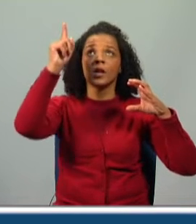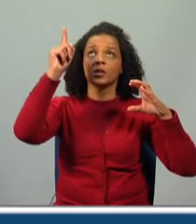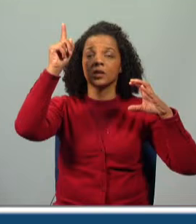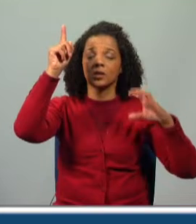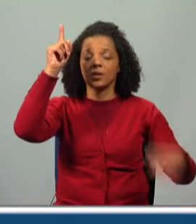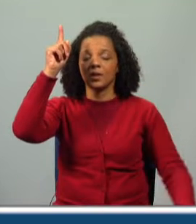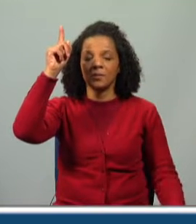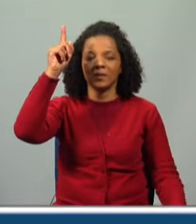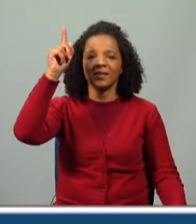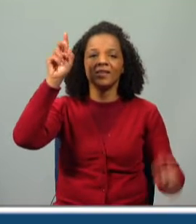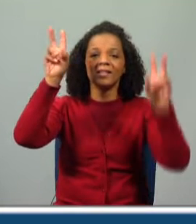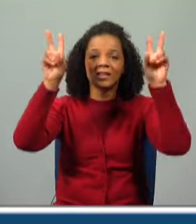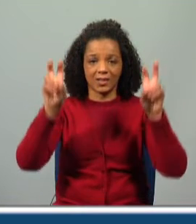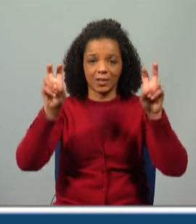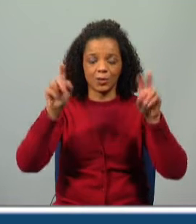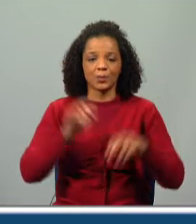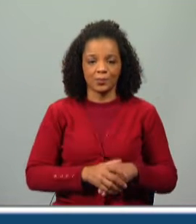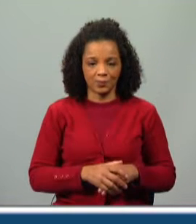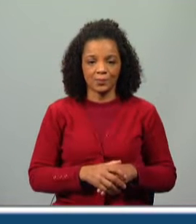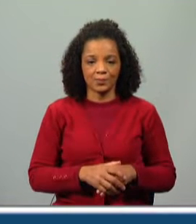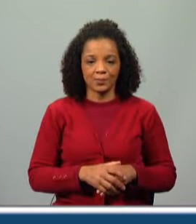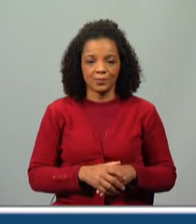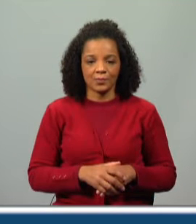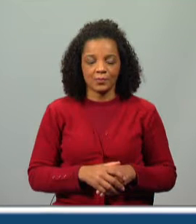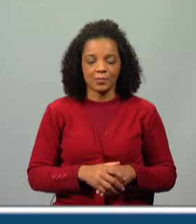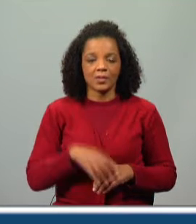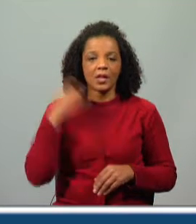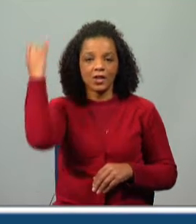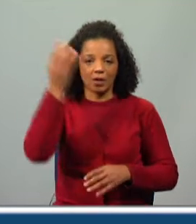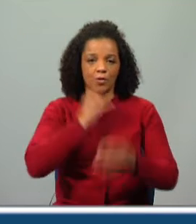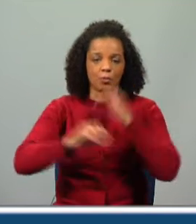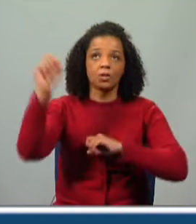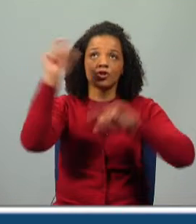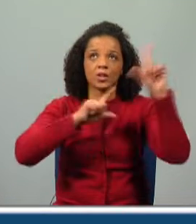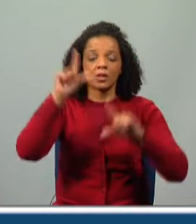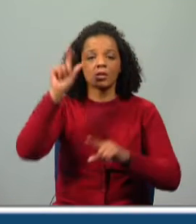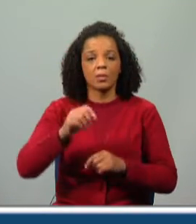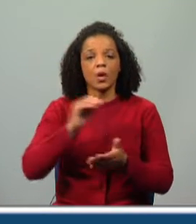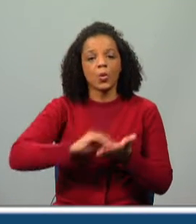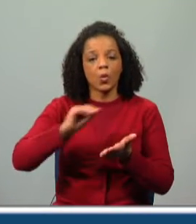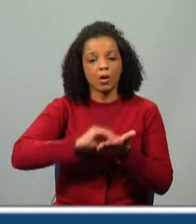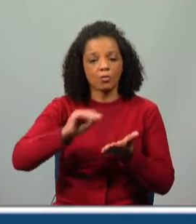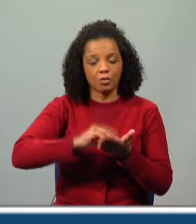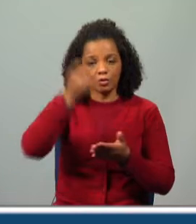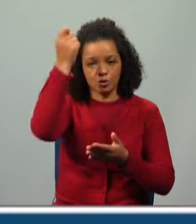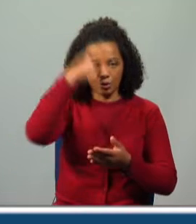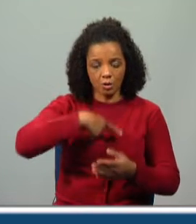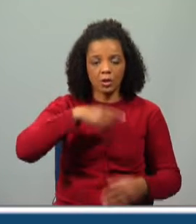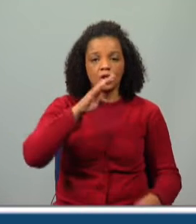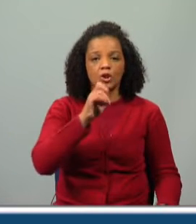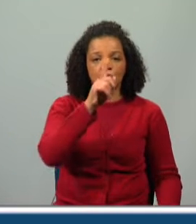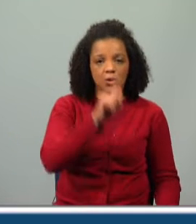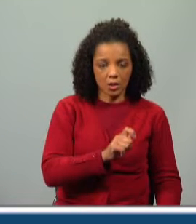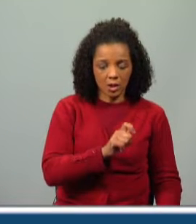temos o título, a girafa que comia estrelas, e o autor desta história, que é José Eduardo Agolusa,